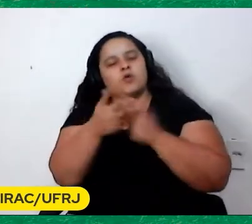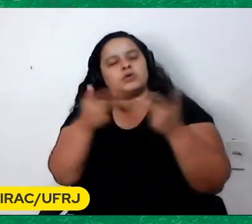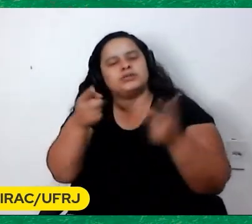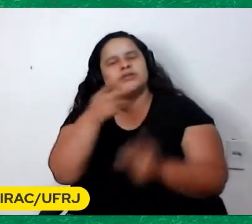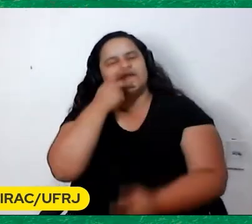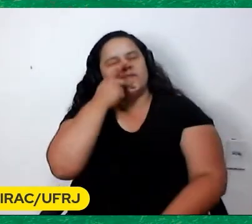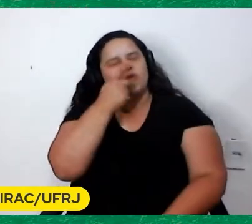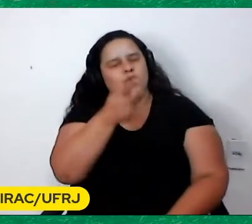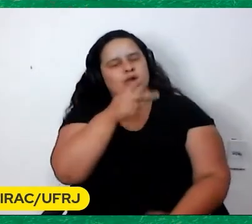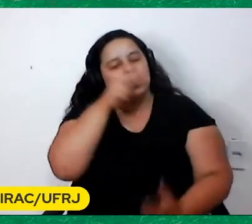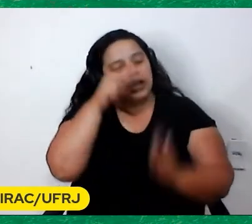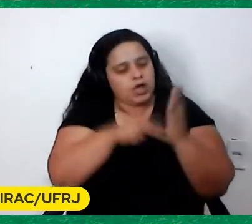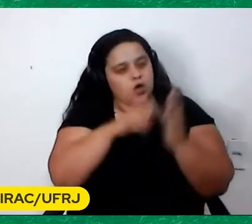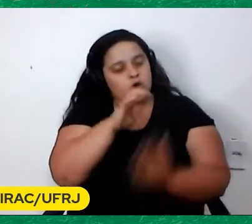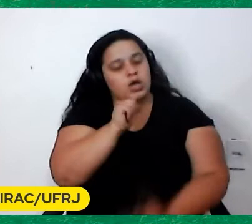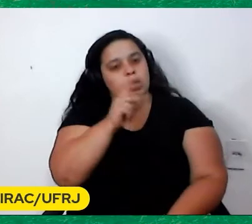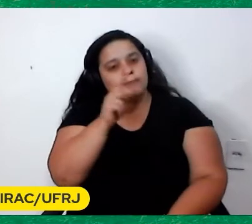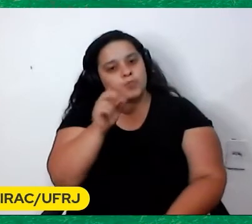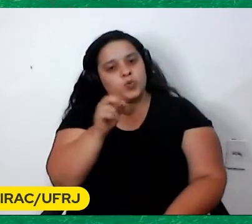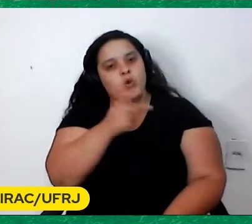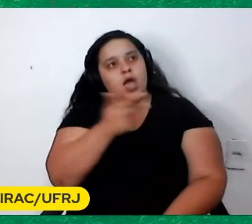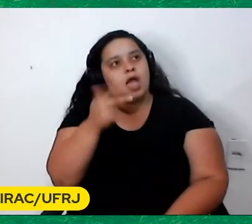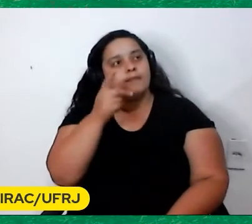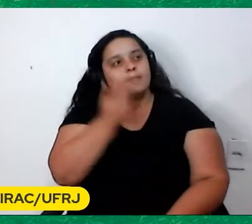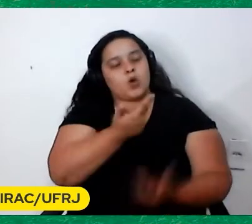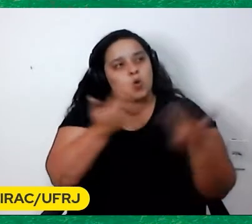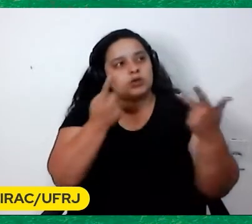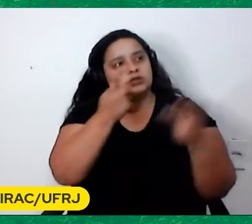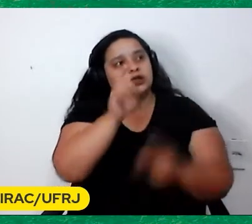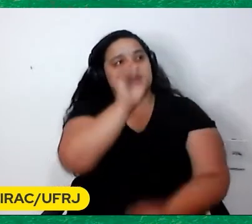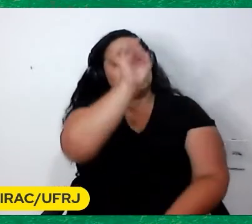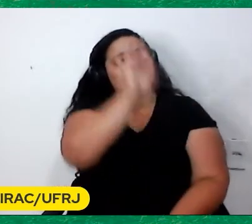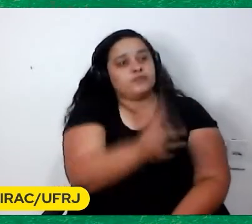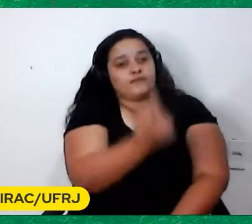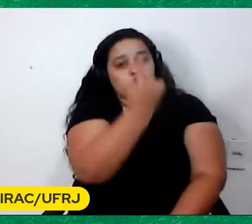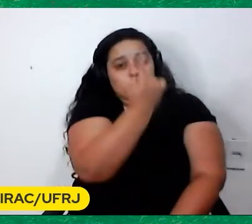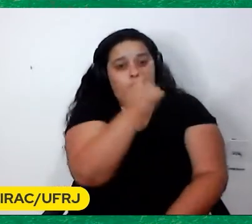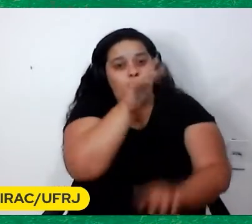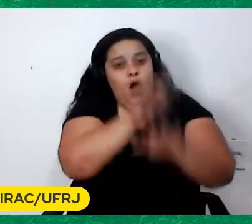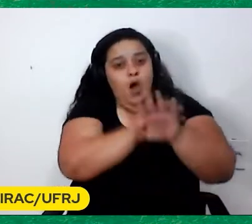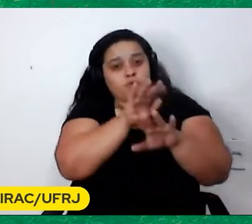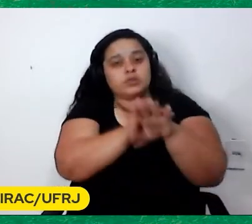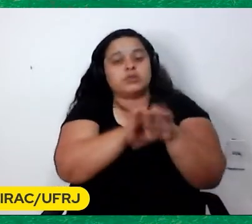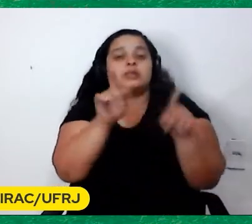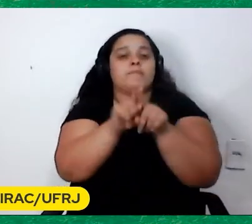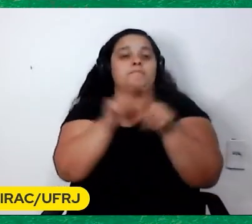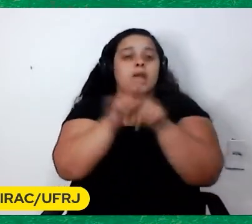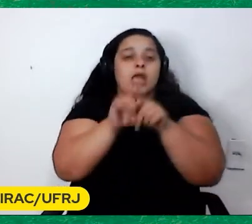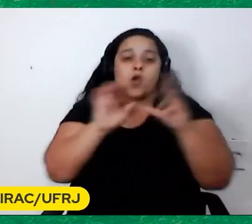Capô Que é uma coisa individual E coletiva Ao mesmo tempo Como você